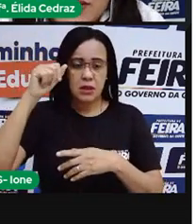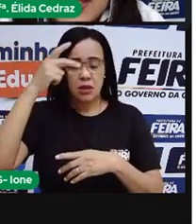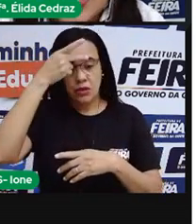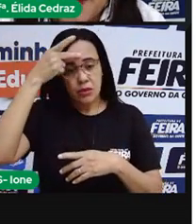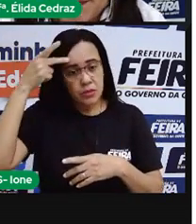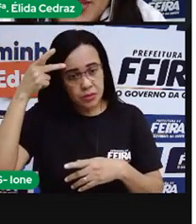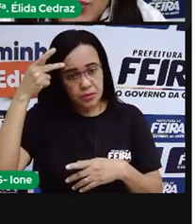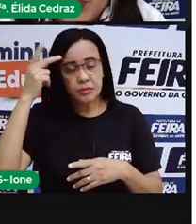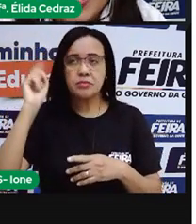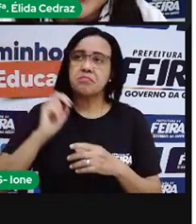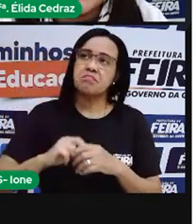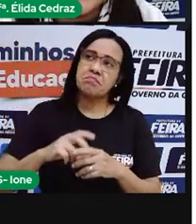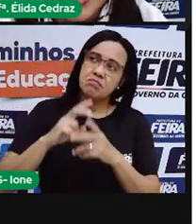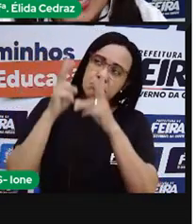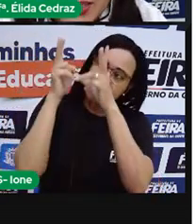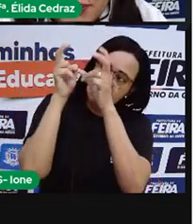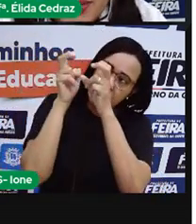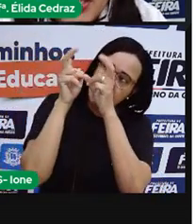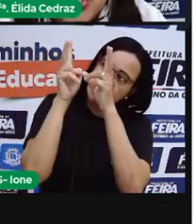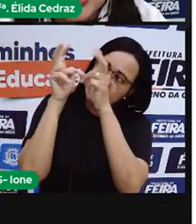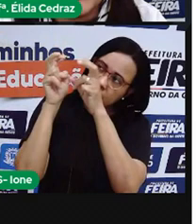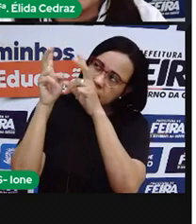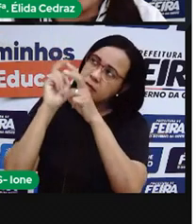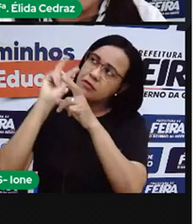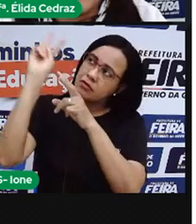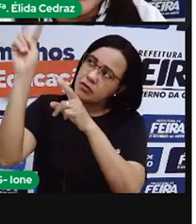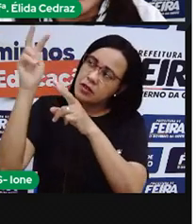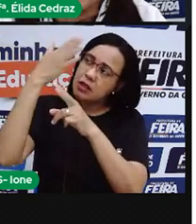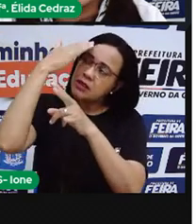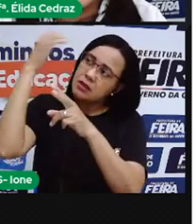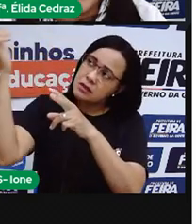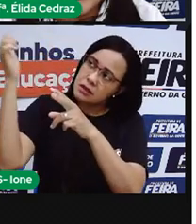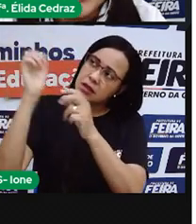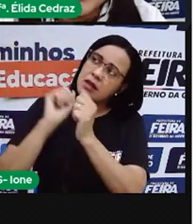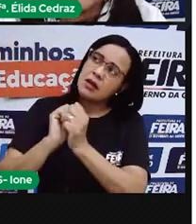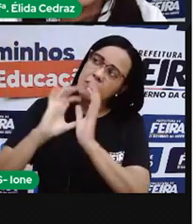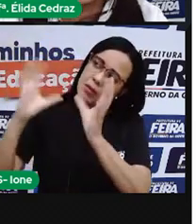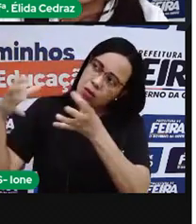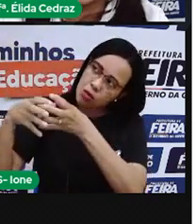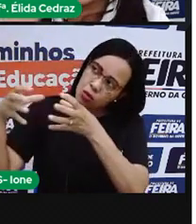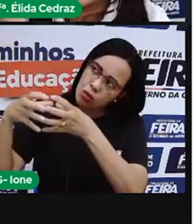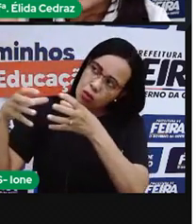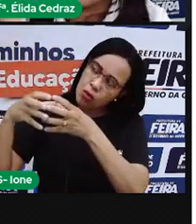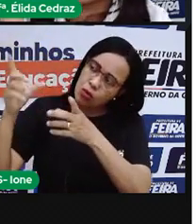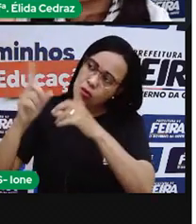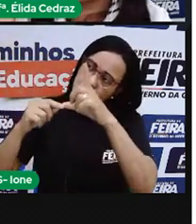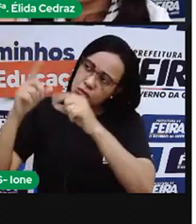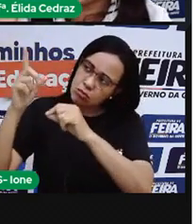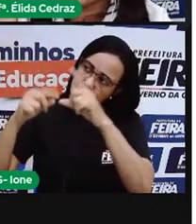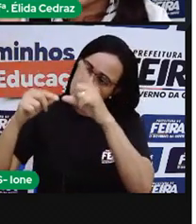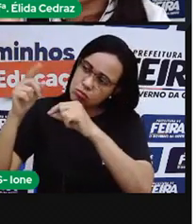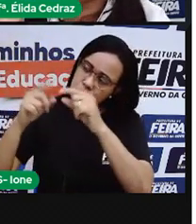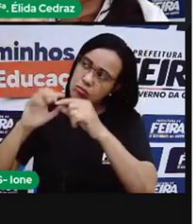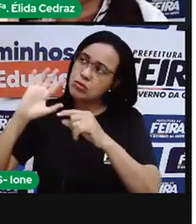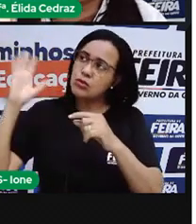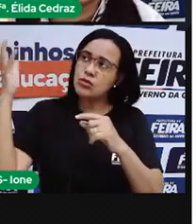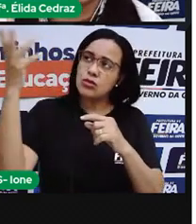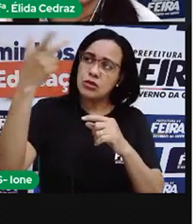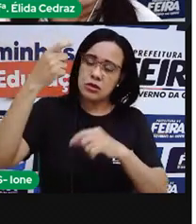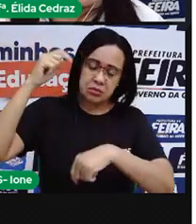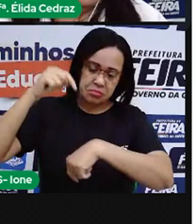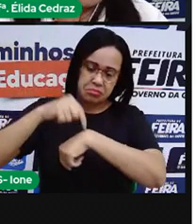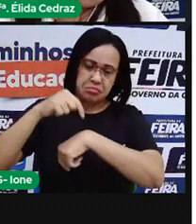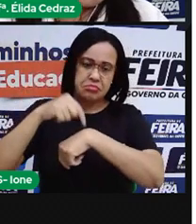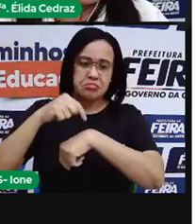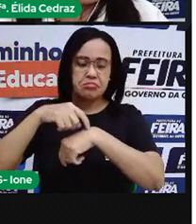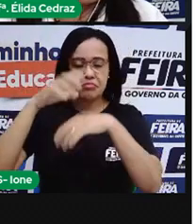sabiam exatamente qual era a constelação que estava no céu naquele